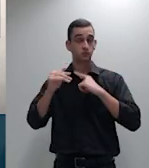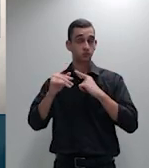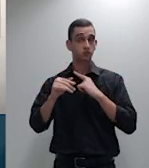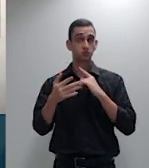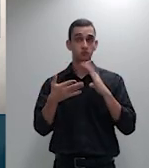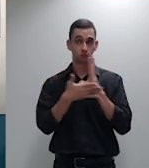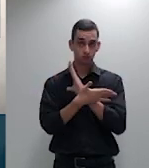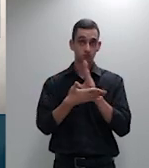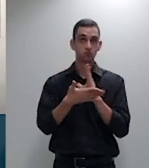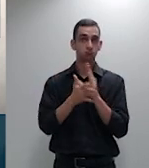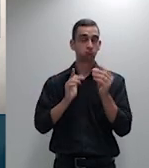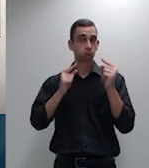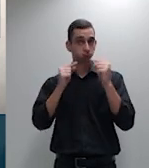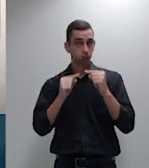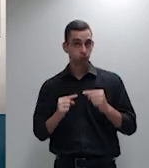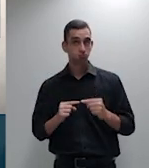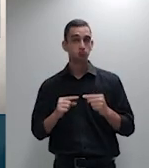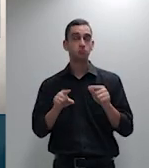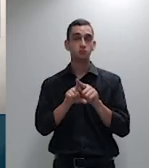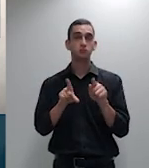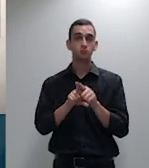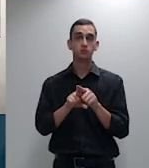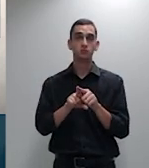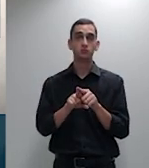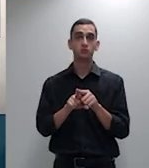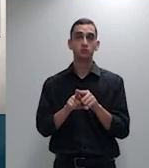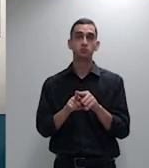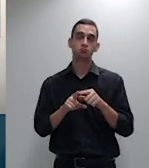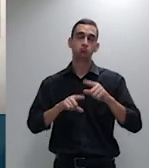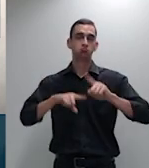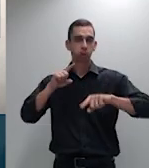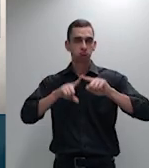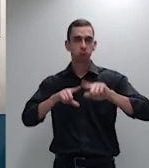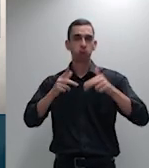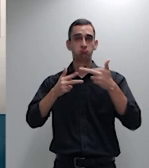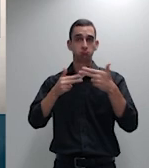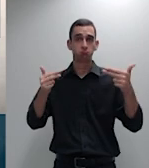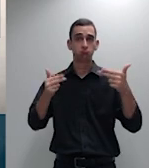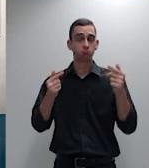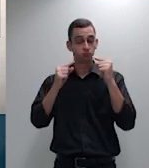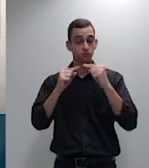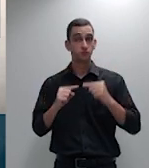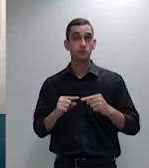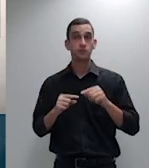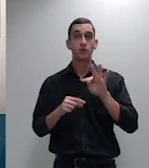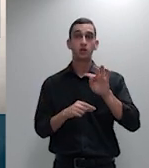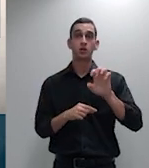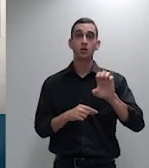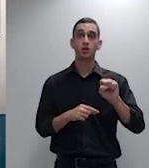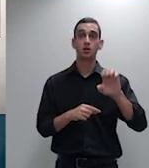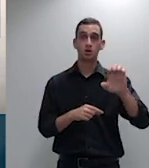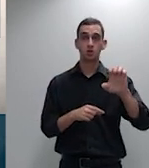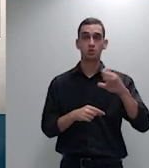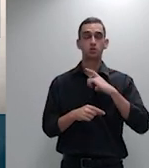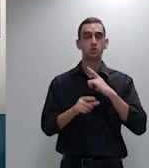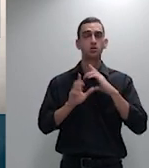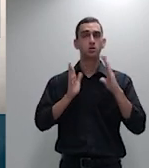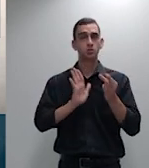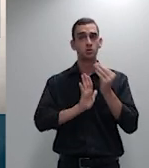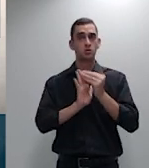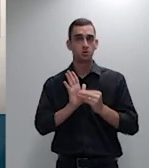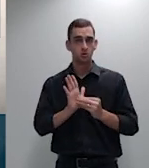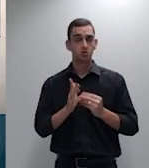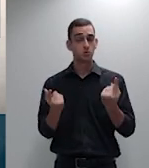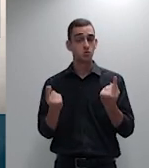fixar desde logo uma tese por esta corte acerca dessa controvérsia tese que proponho nos